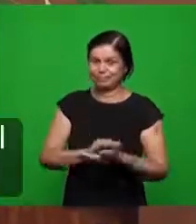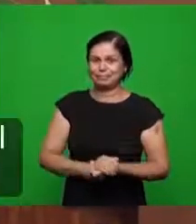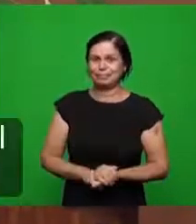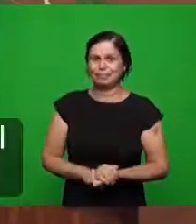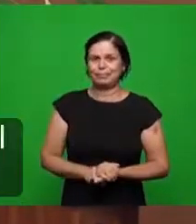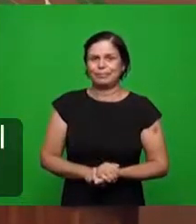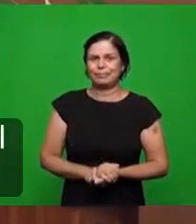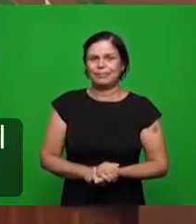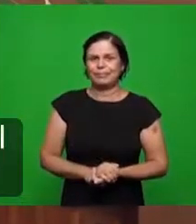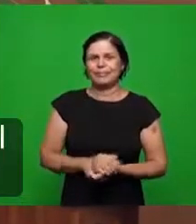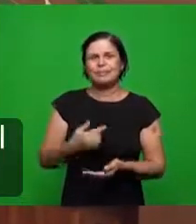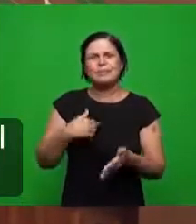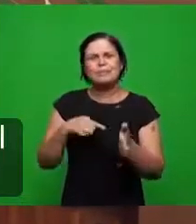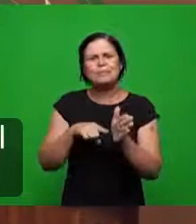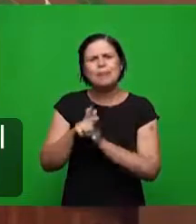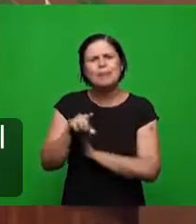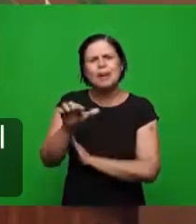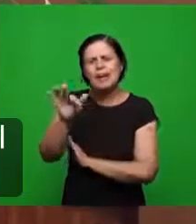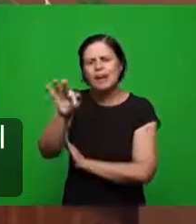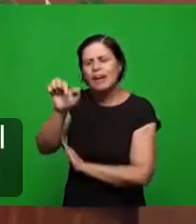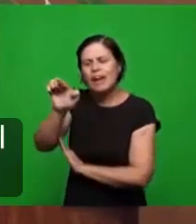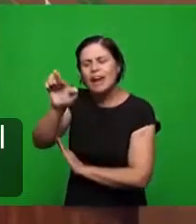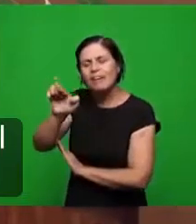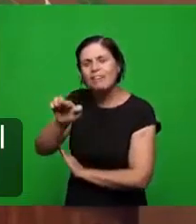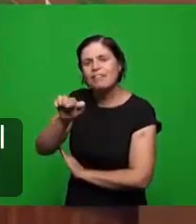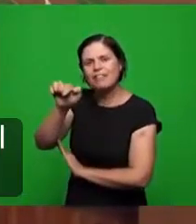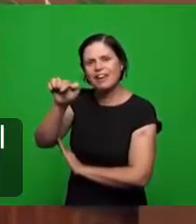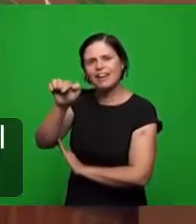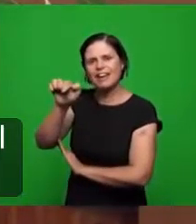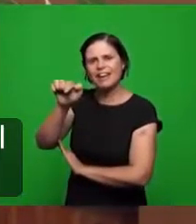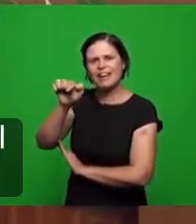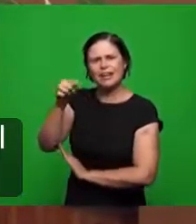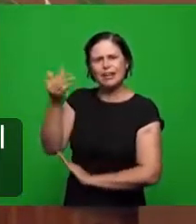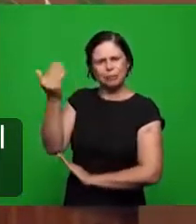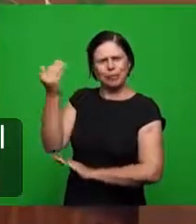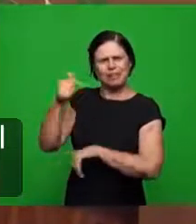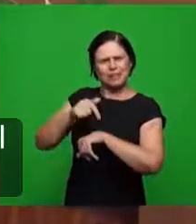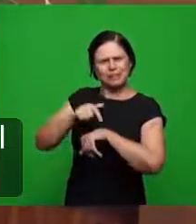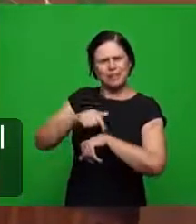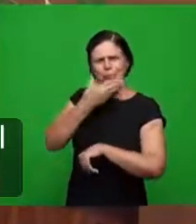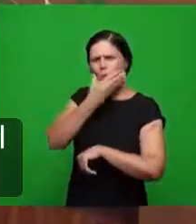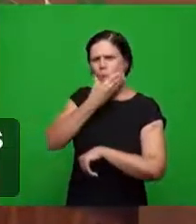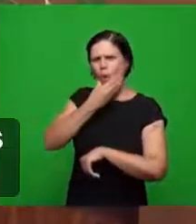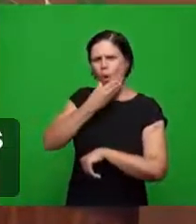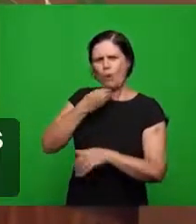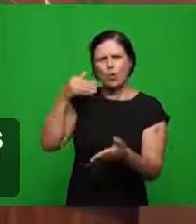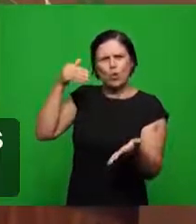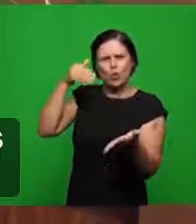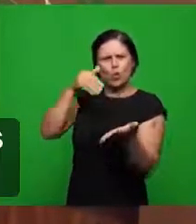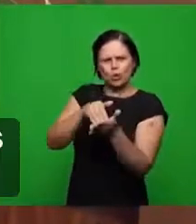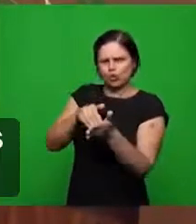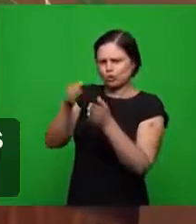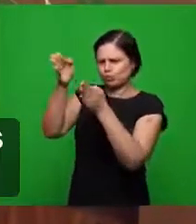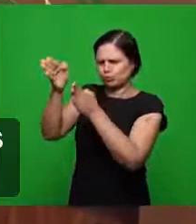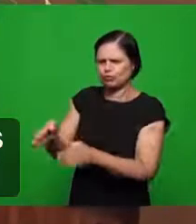a fé ainda nos dias de antipas a fiel testemunha a palavra fiel vem de fé